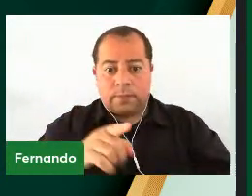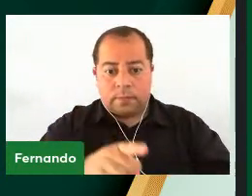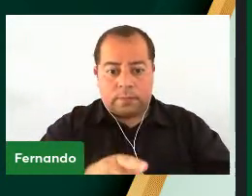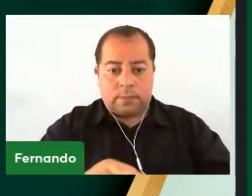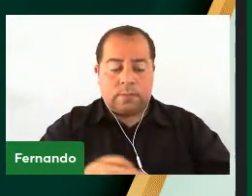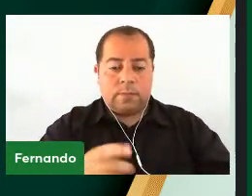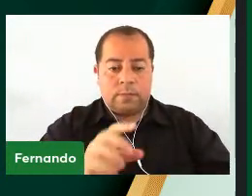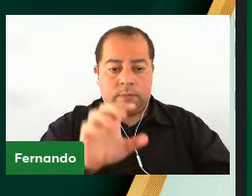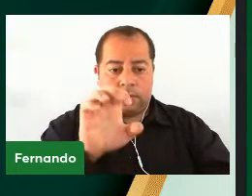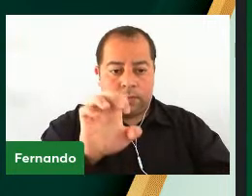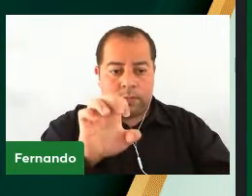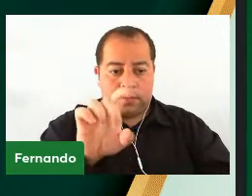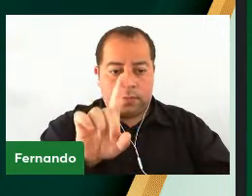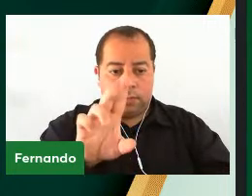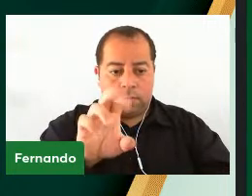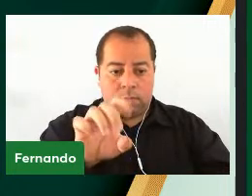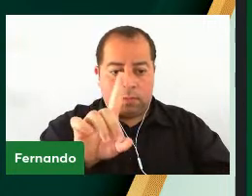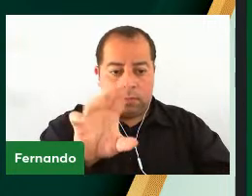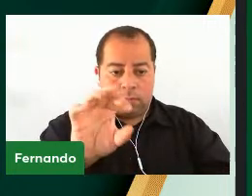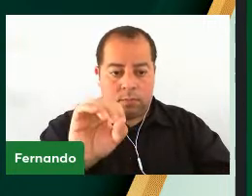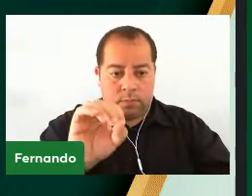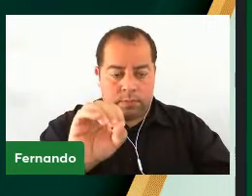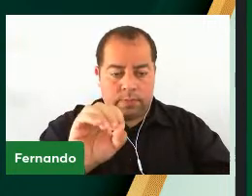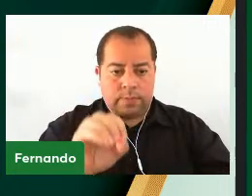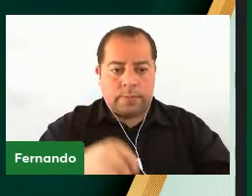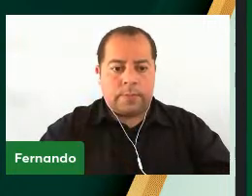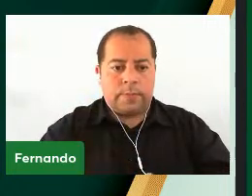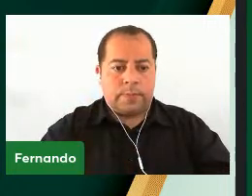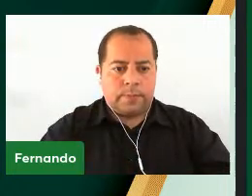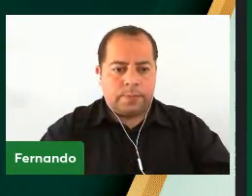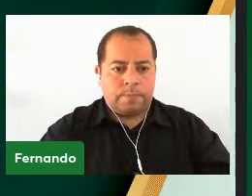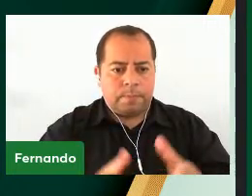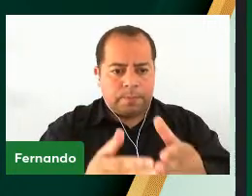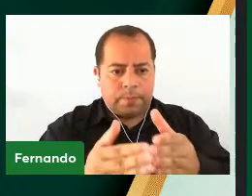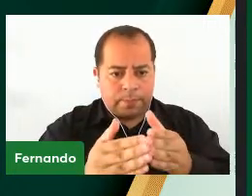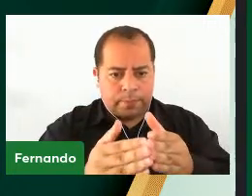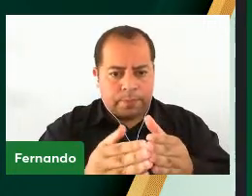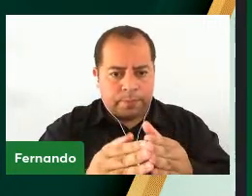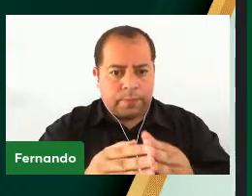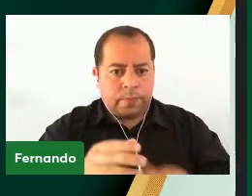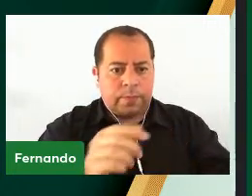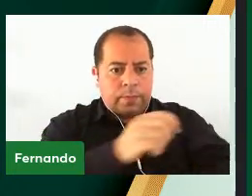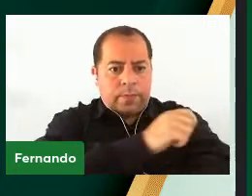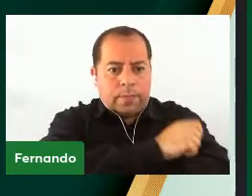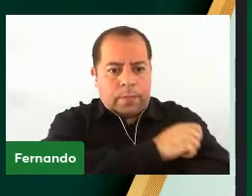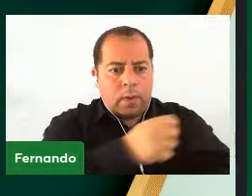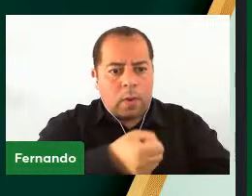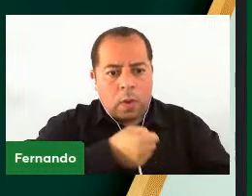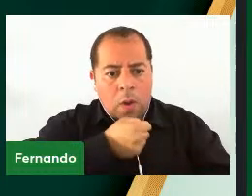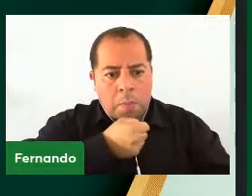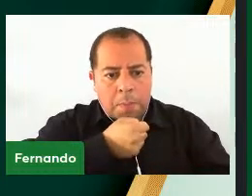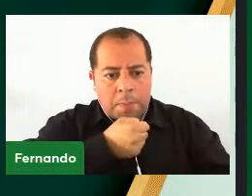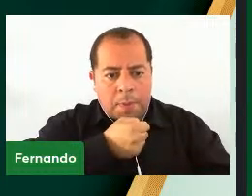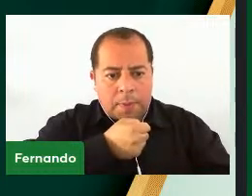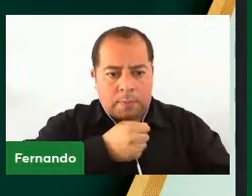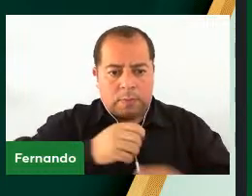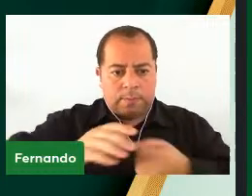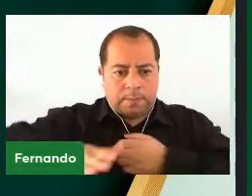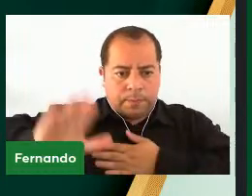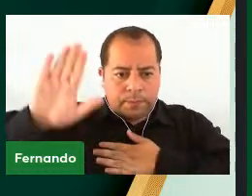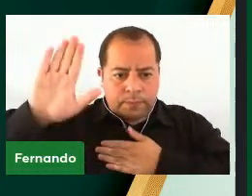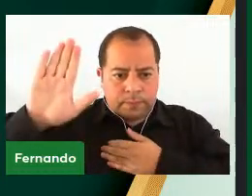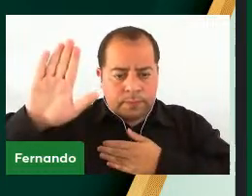Eduardo Felipe Marcos Benitis Solicitamos agora, doando, que abra seu microfone, ergue a sua mão